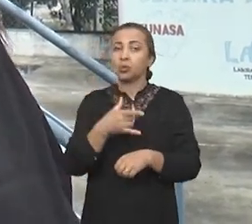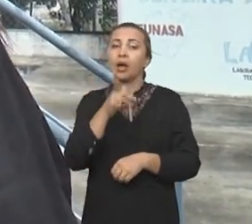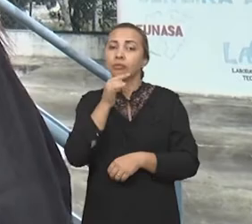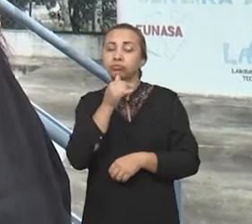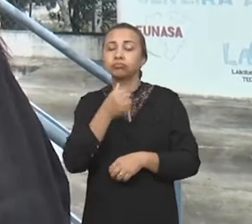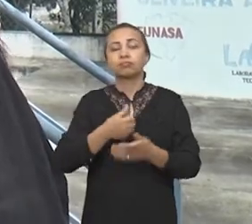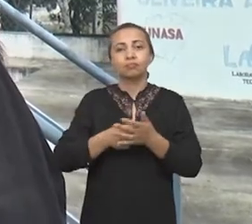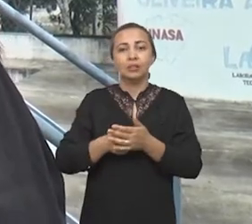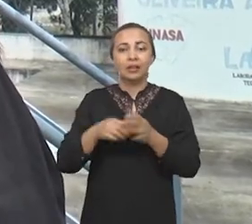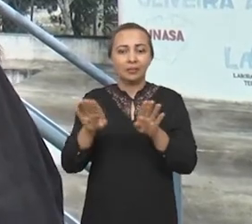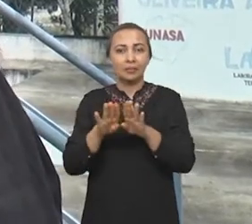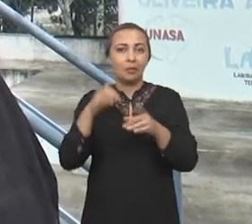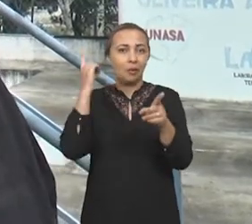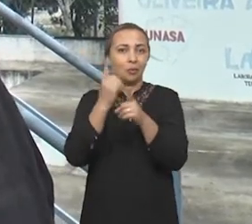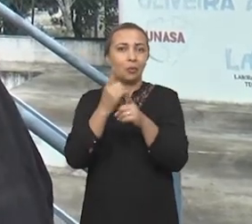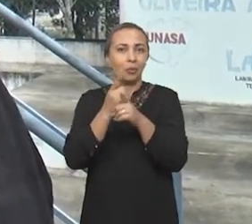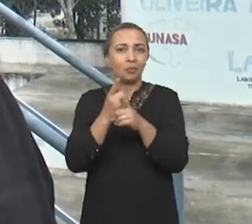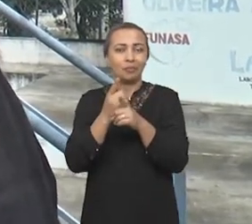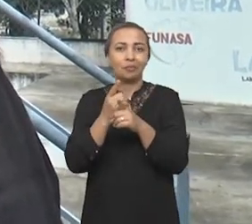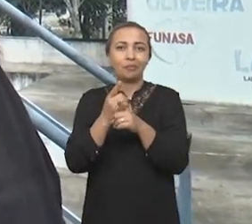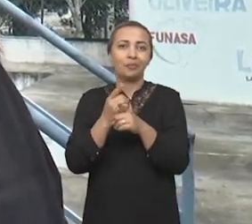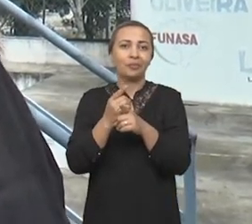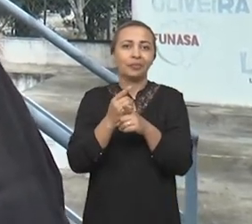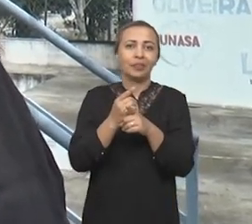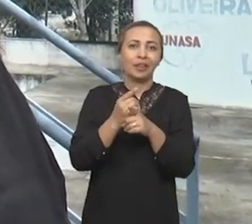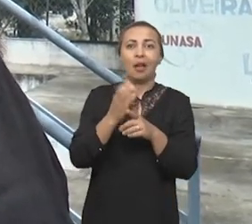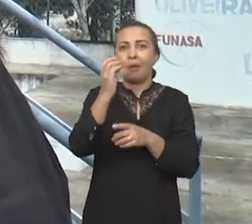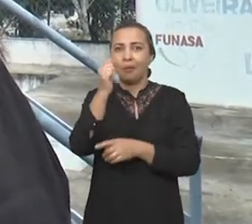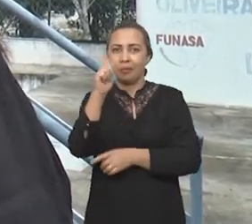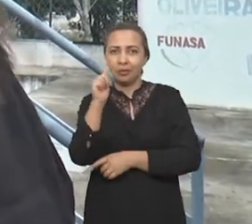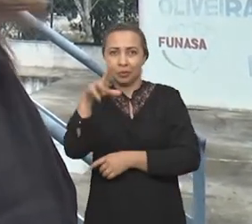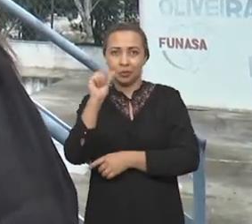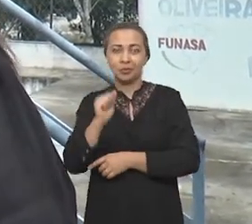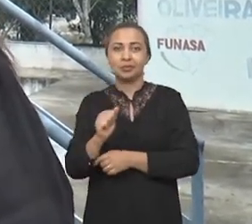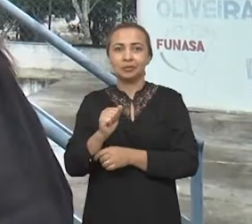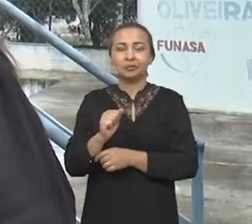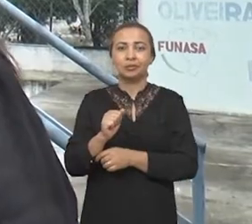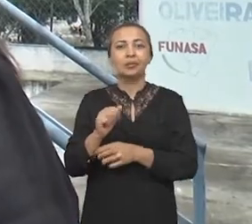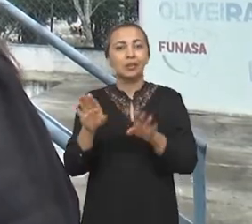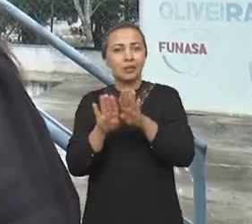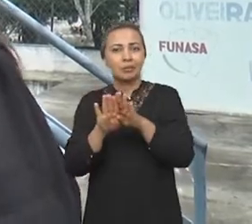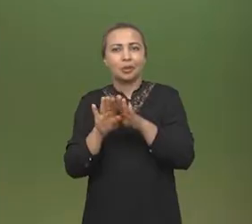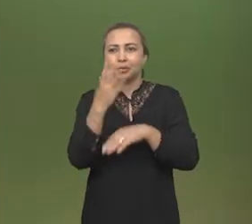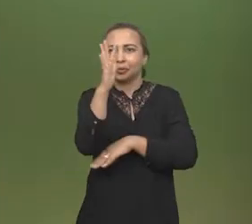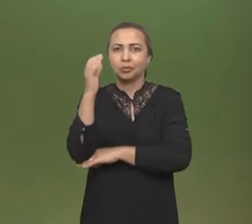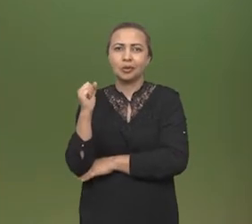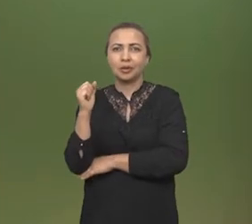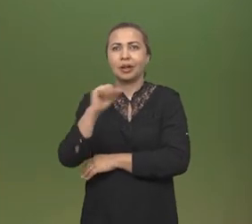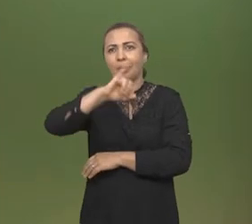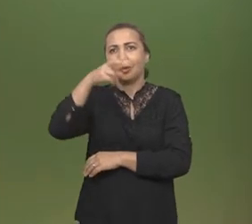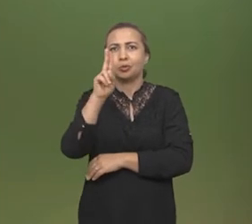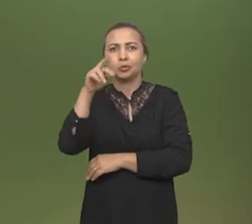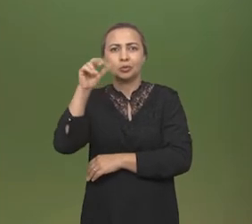E também, a gente vai obter esse coagulante através de um recurso renovável. A jurema